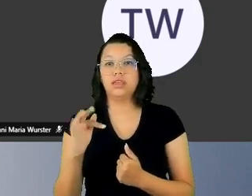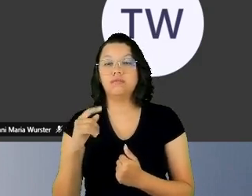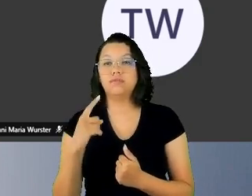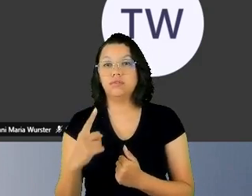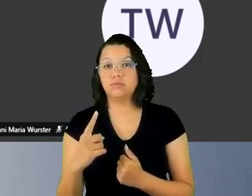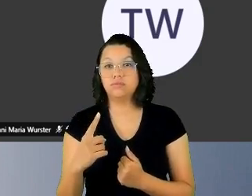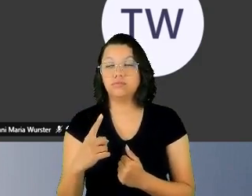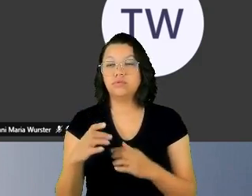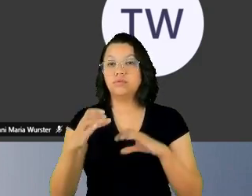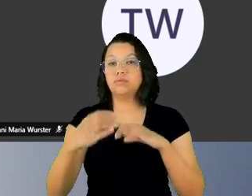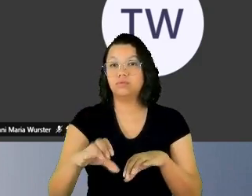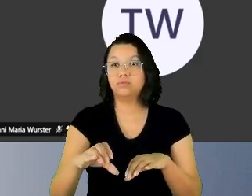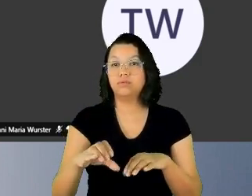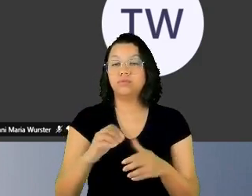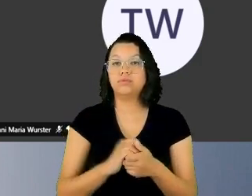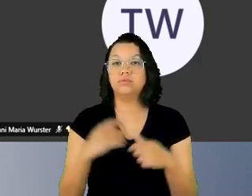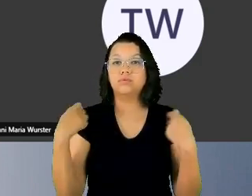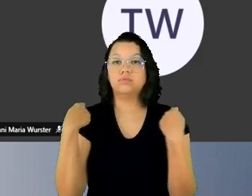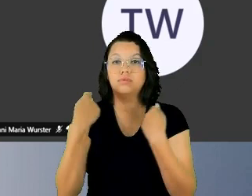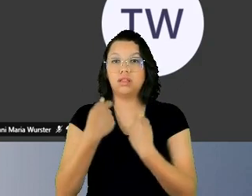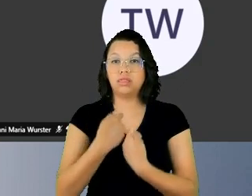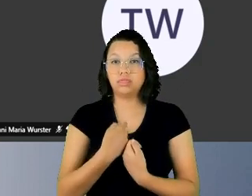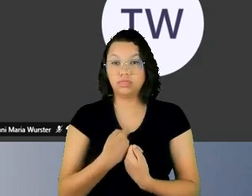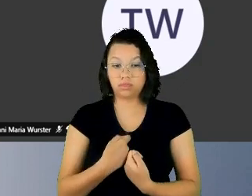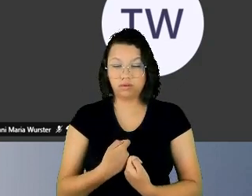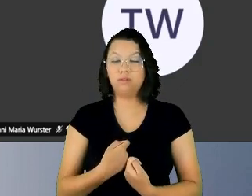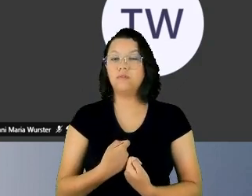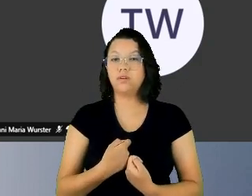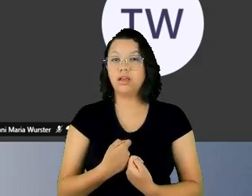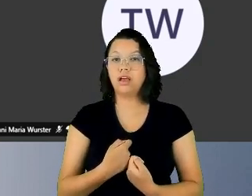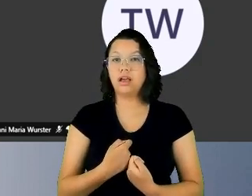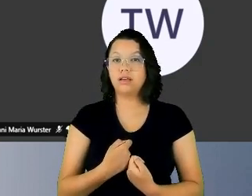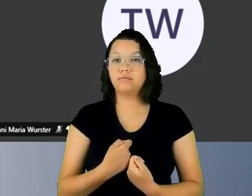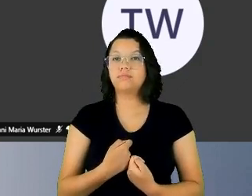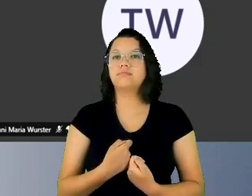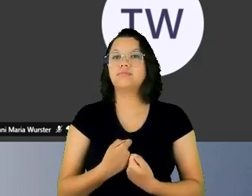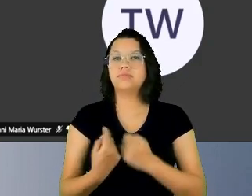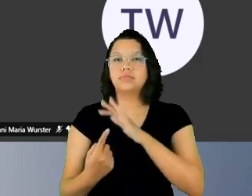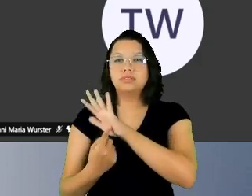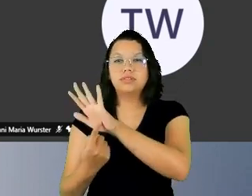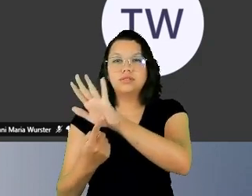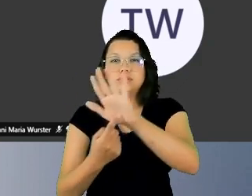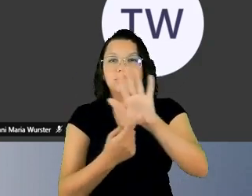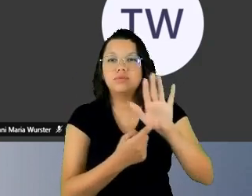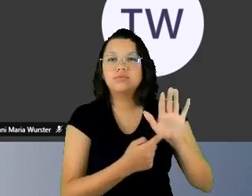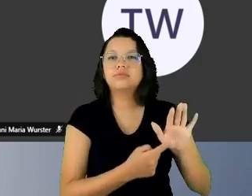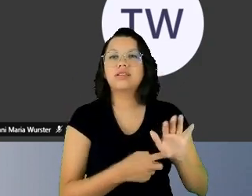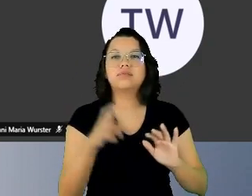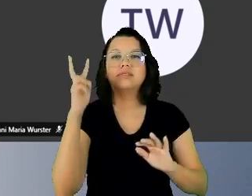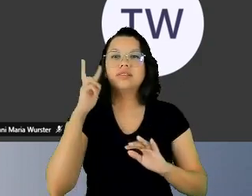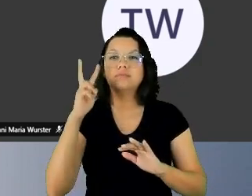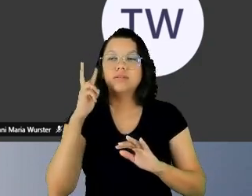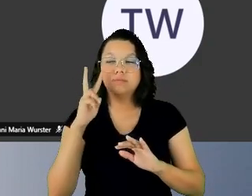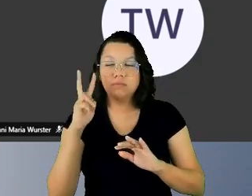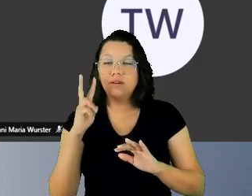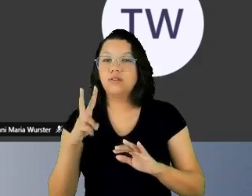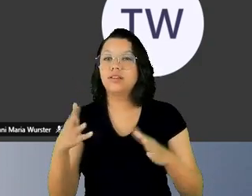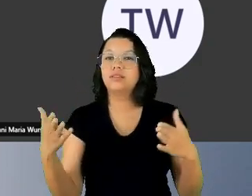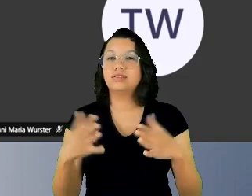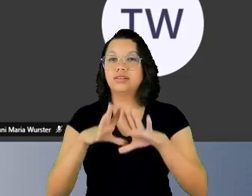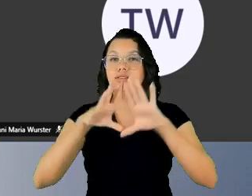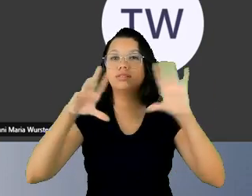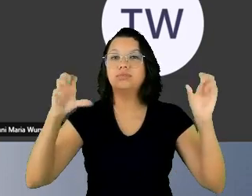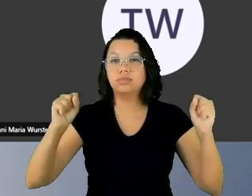exposição permanente no memorial desse tribunal com a inscrição Primeira Desembargadora Negra do